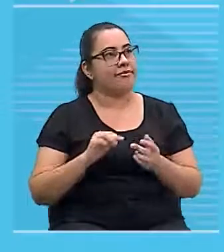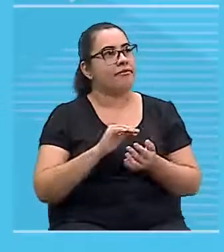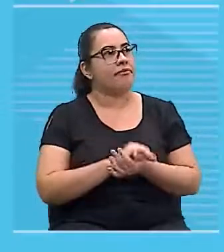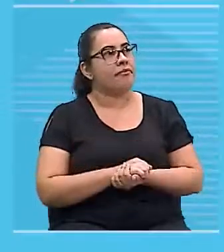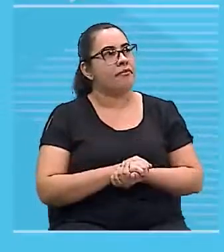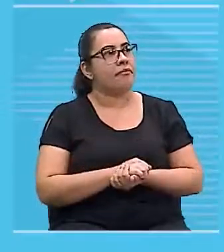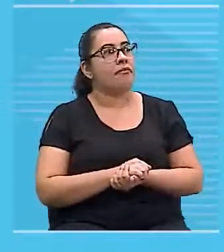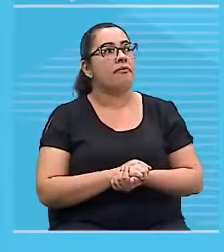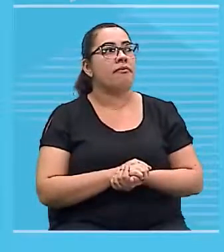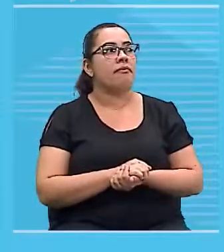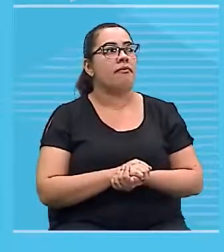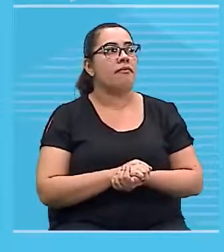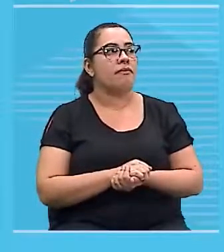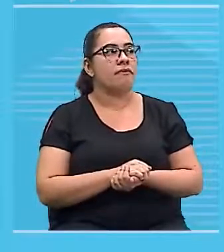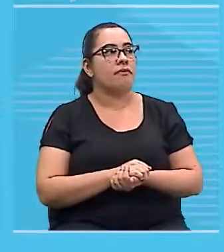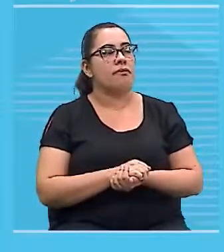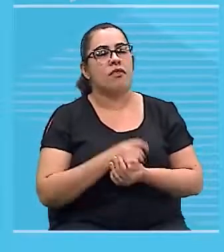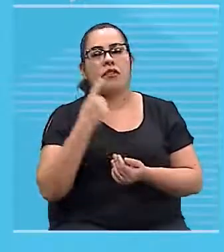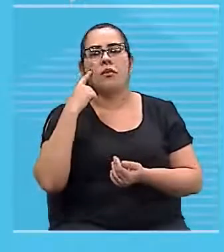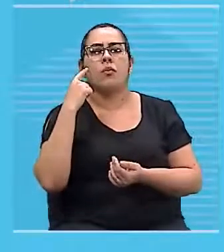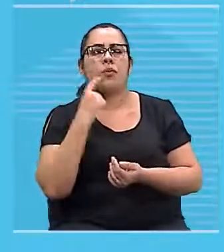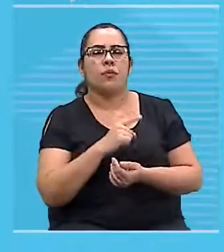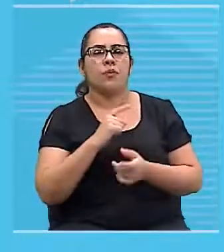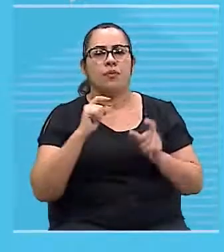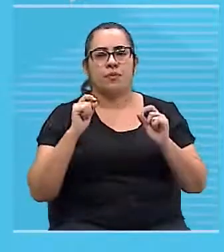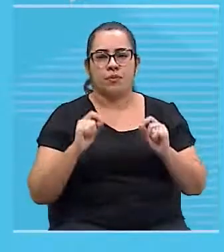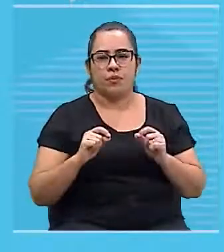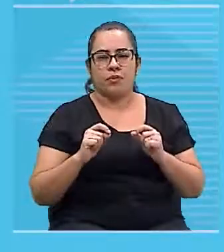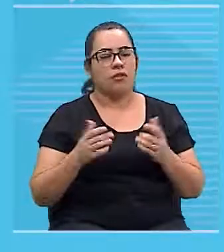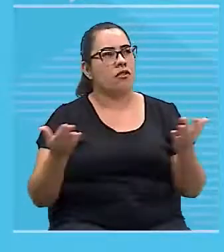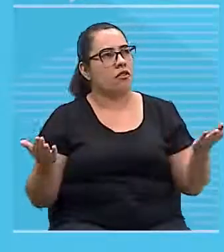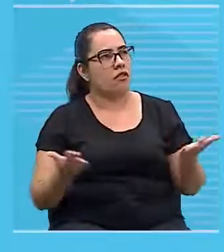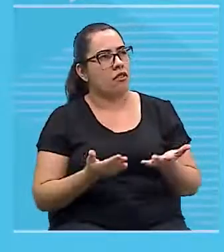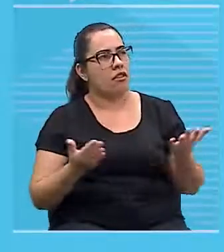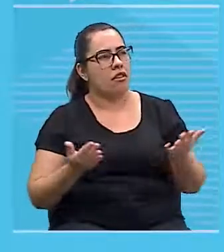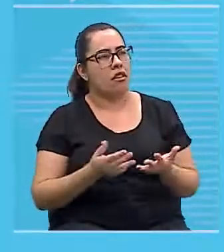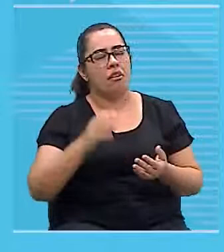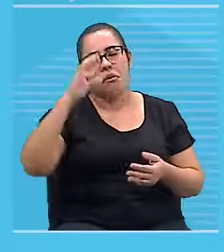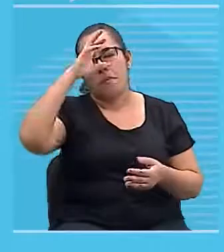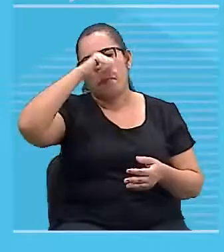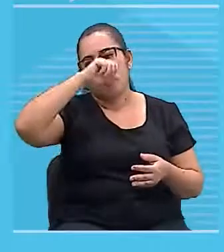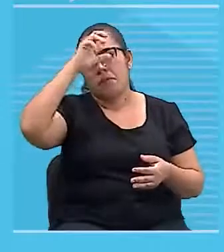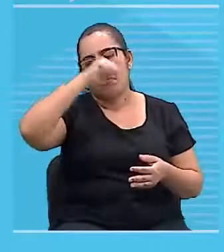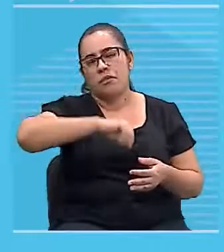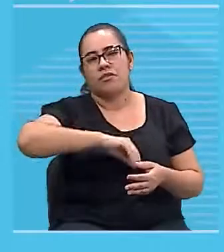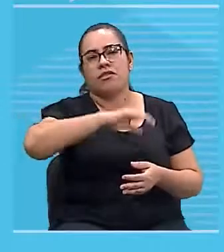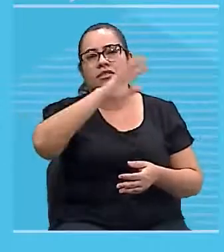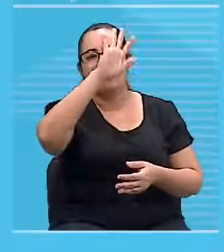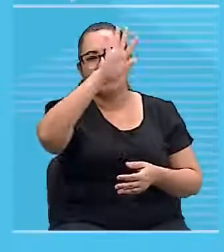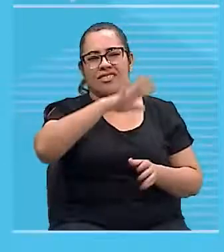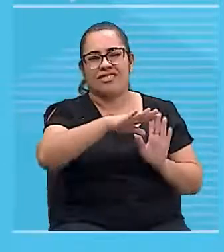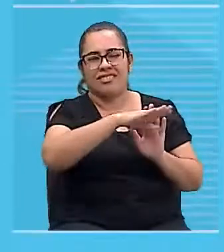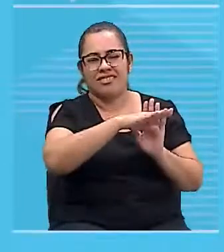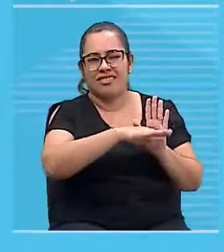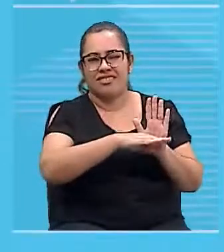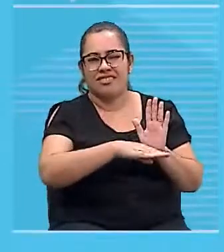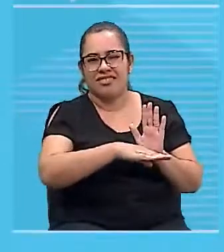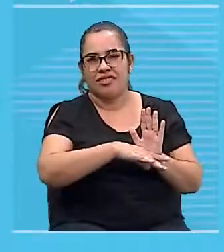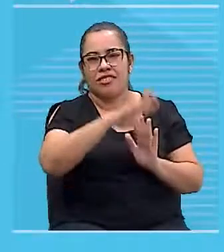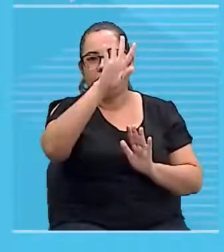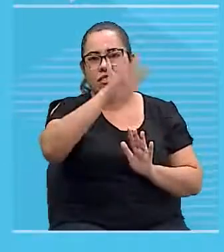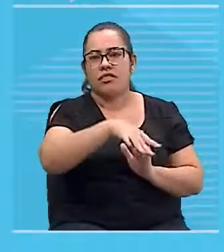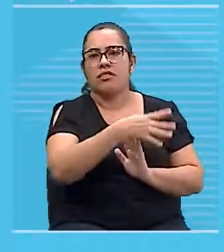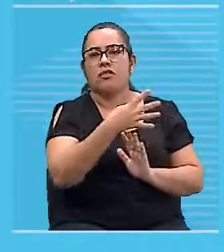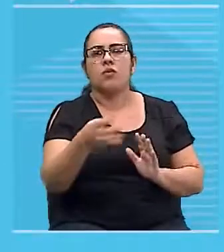Meus queridos, vamos aqui só comentar um pouquinho sobre o sistema internacional de